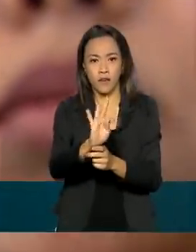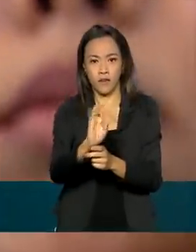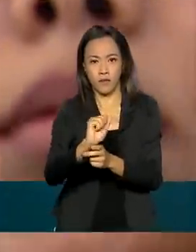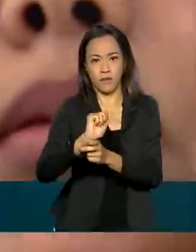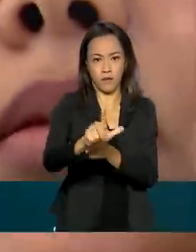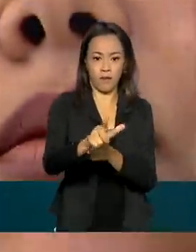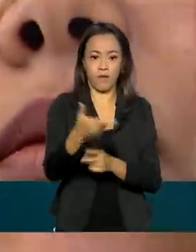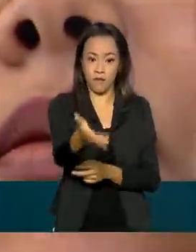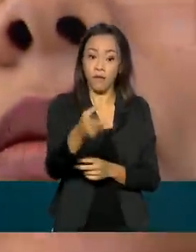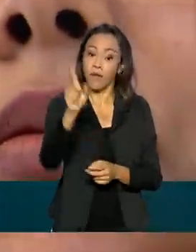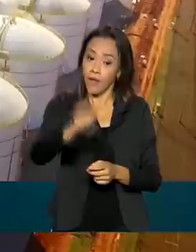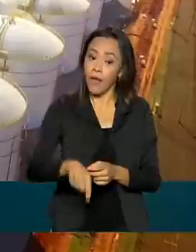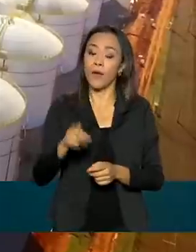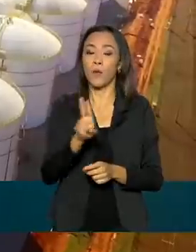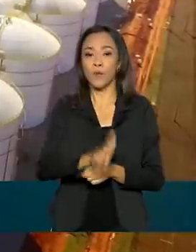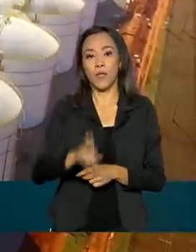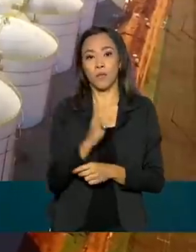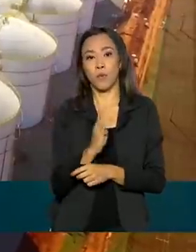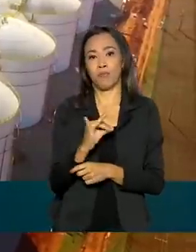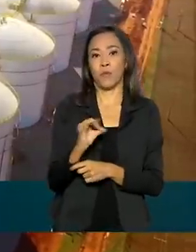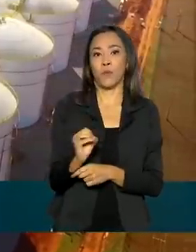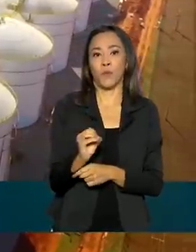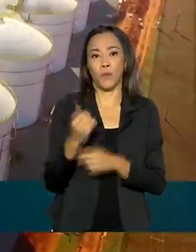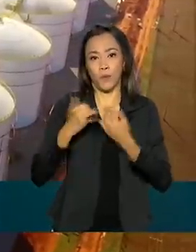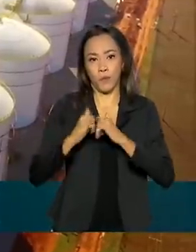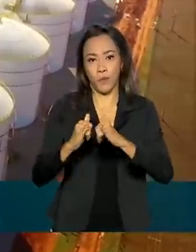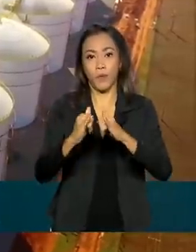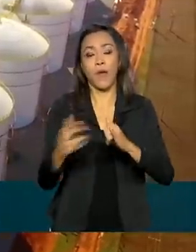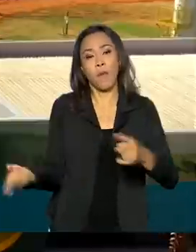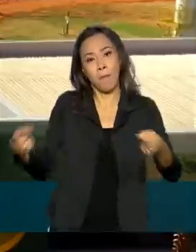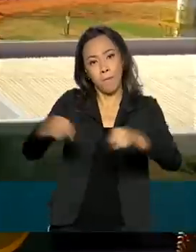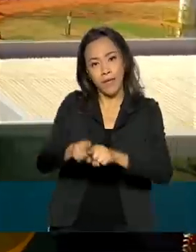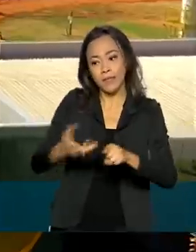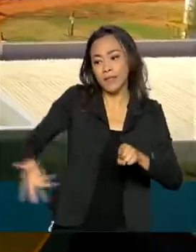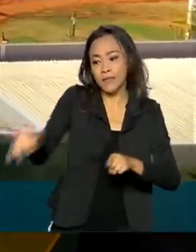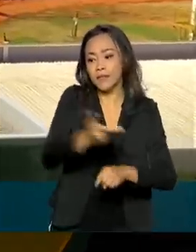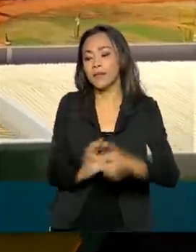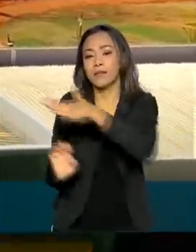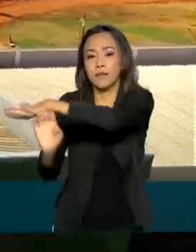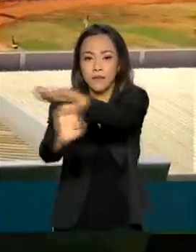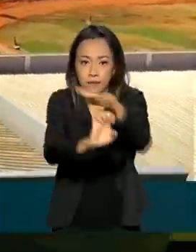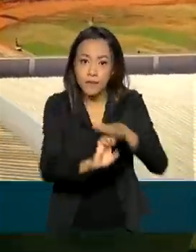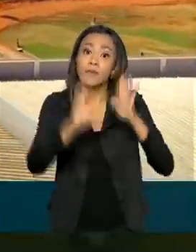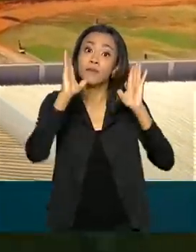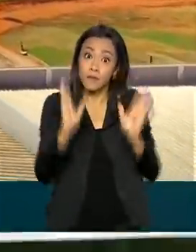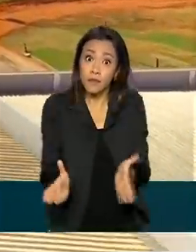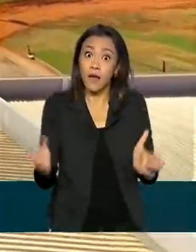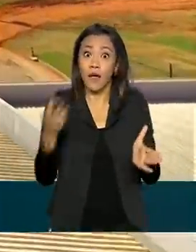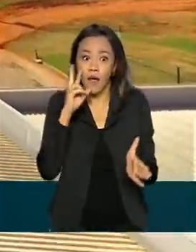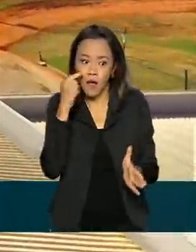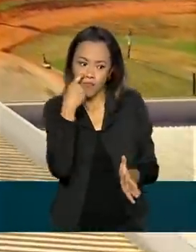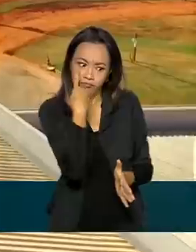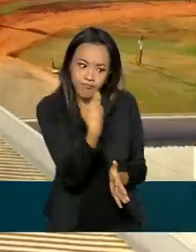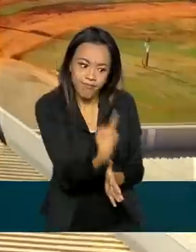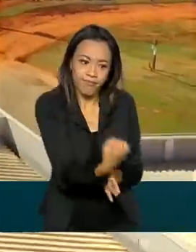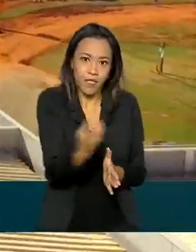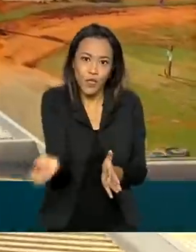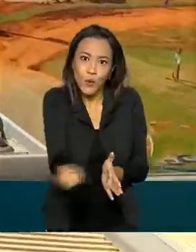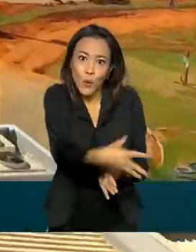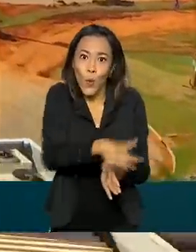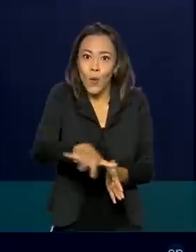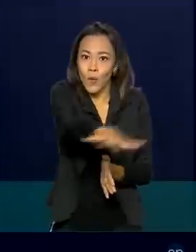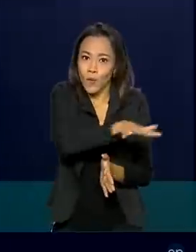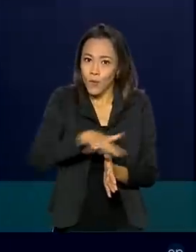gerada por bioenergia. Parcerias com o setor privado, que já vem investindo no novo mercado, também estão